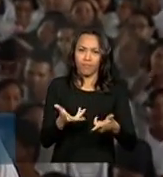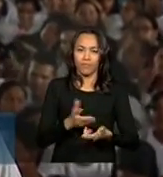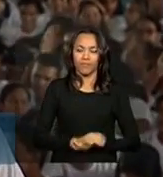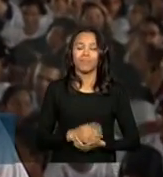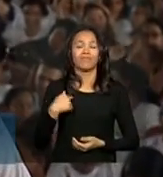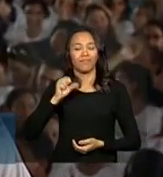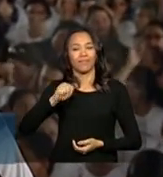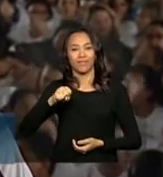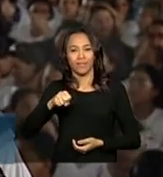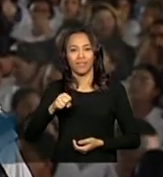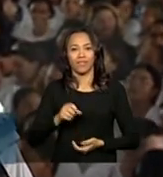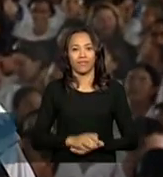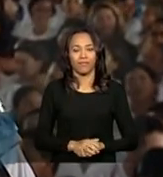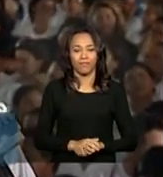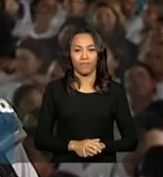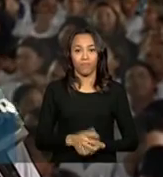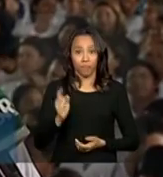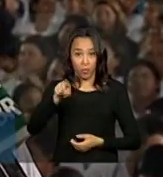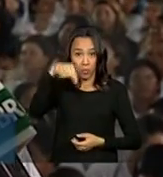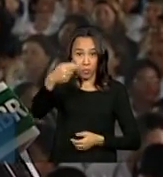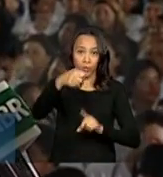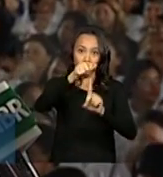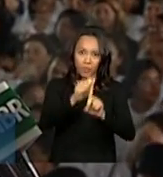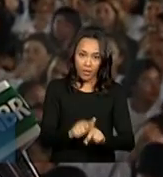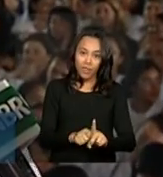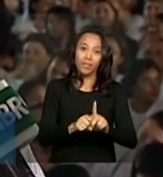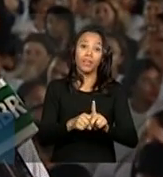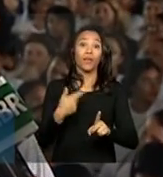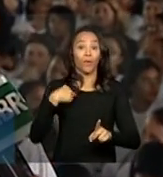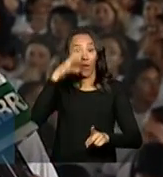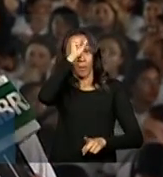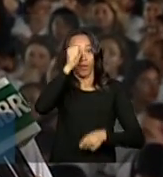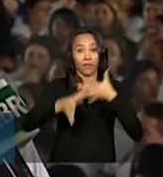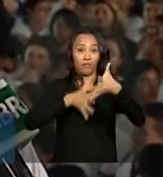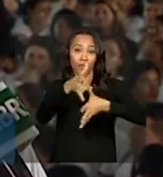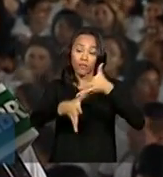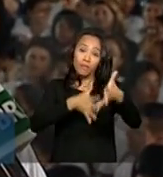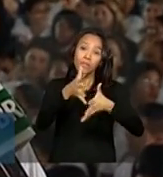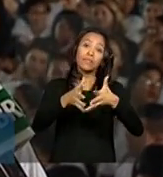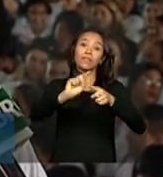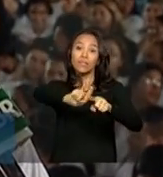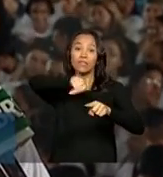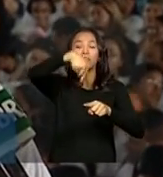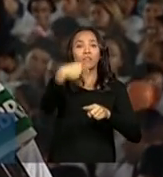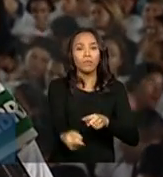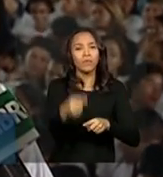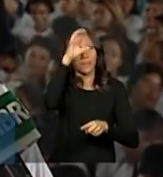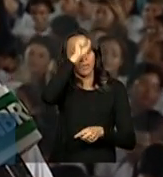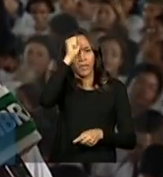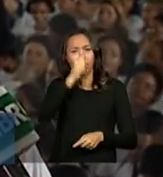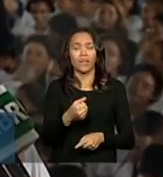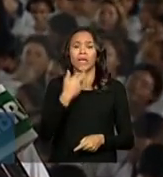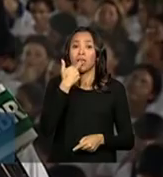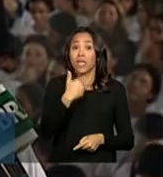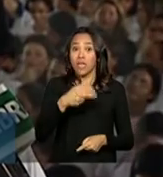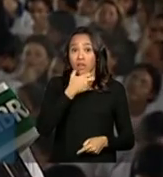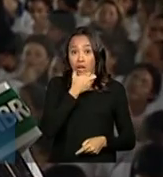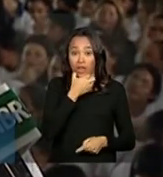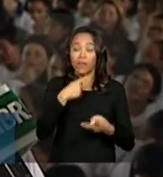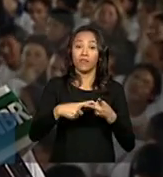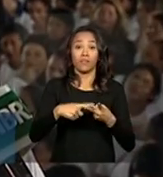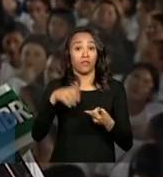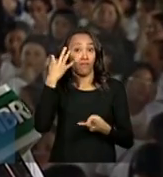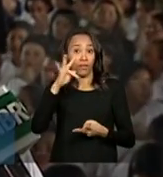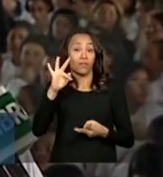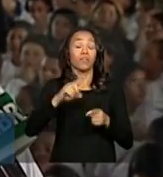Com certeza. Mês que vem começo o Libras e mais para frente pretendo fazer inglês, francês e espanhol para